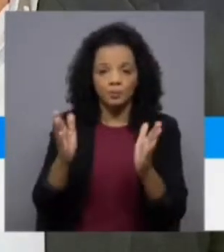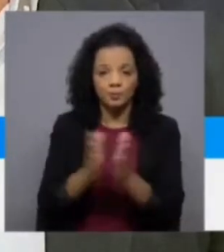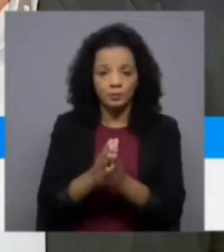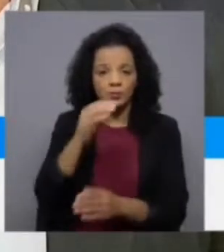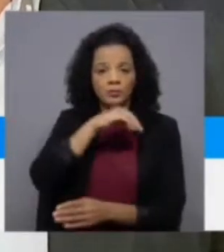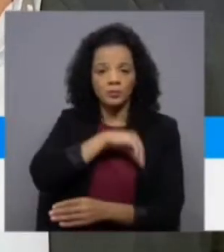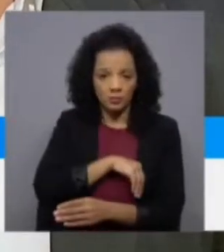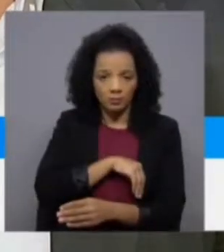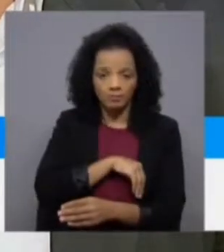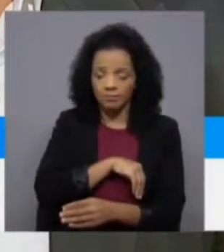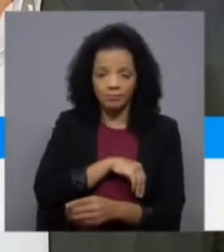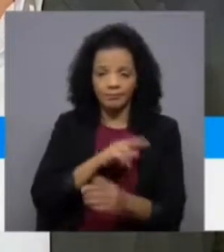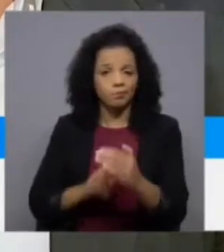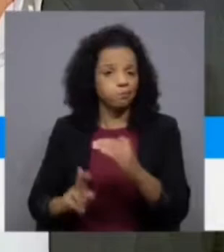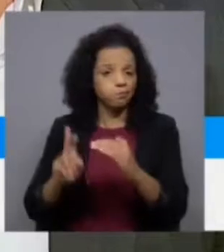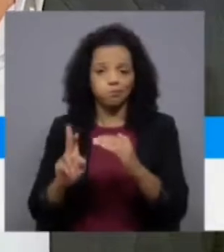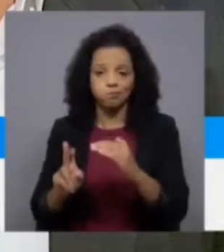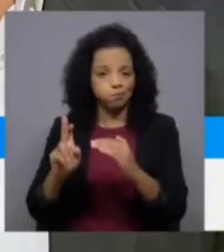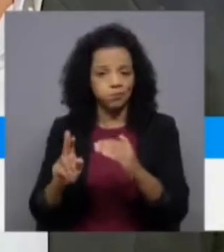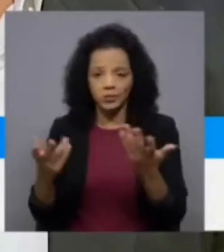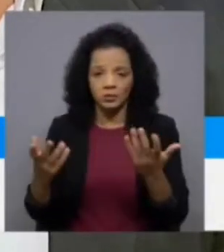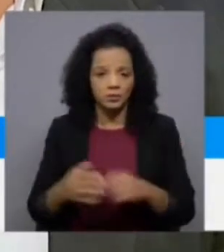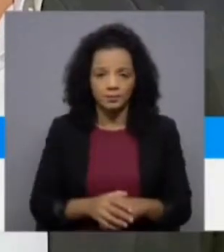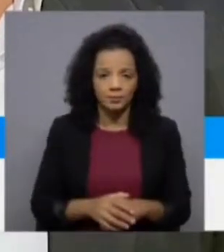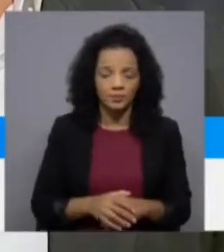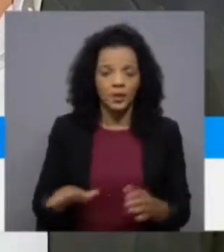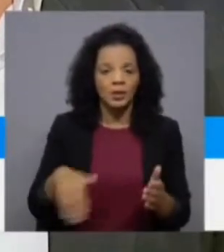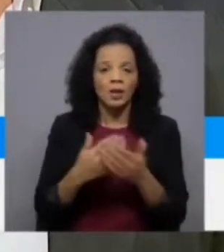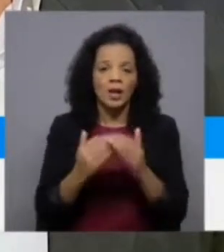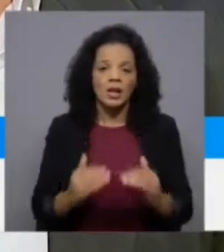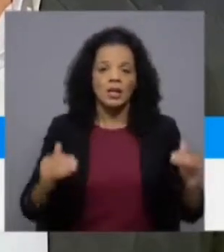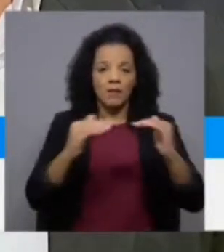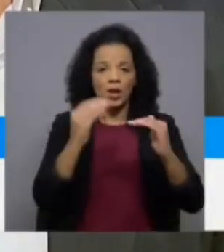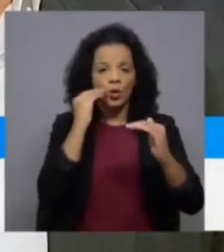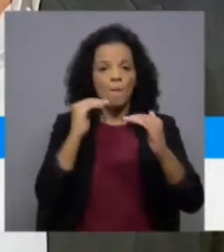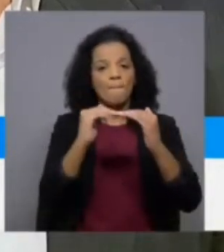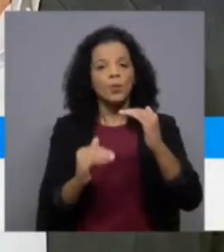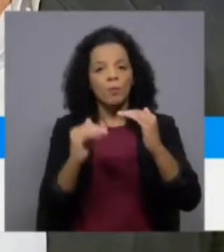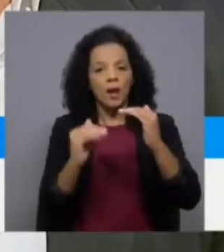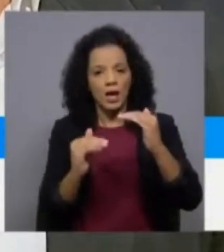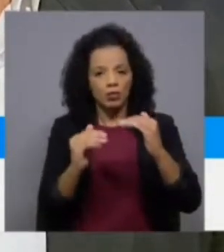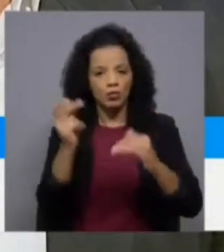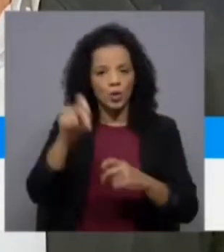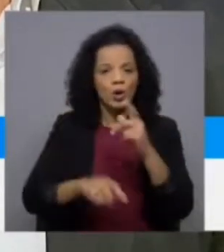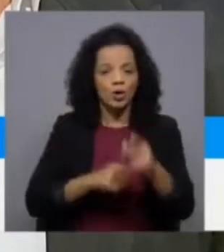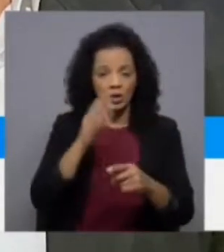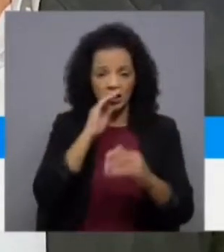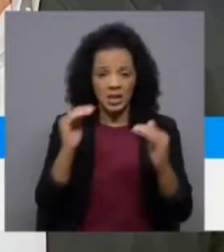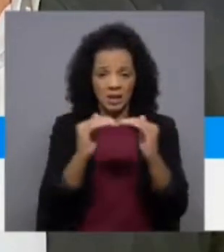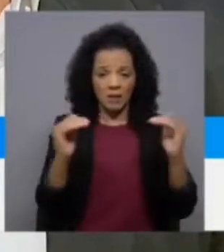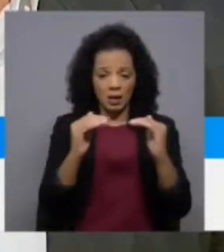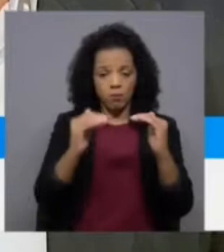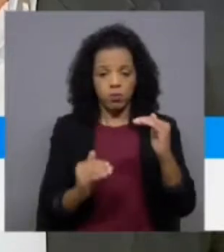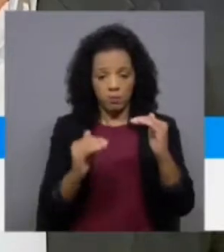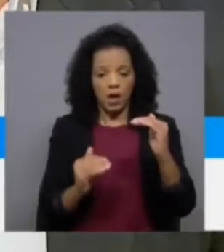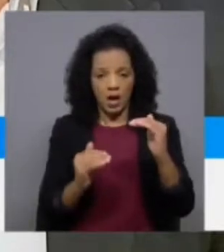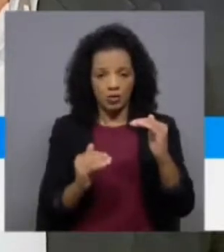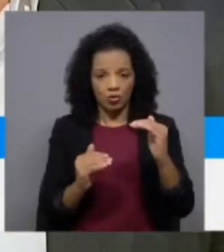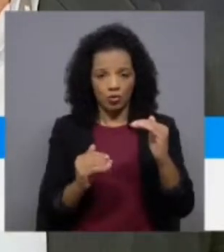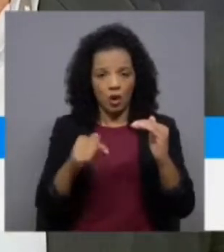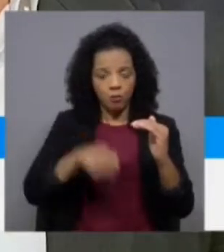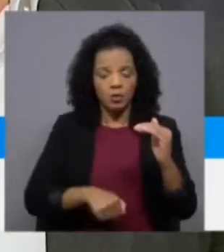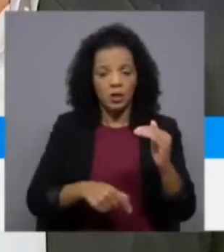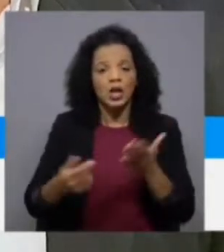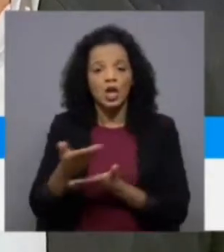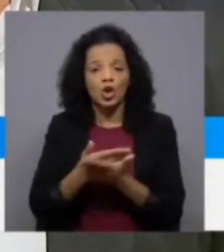salários não vão subir. E, portanto, nós estamos a nivelar por baixo. O que é que vai acontecer? Nivelamos por baixo já e nivelamos a economia